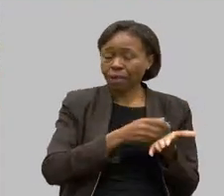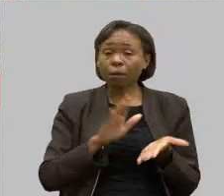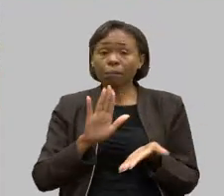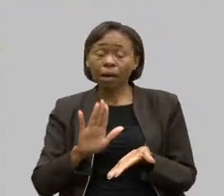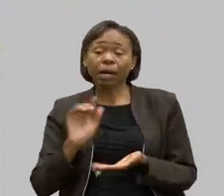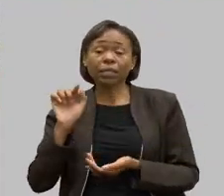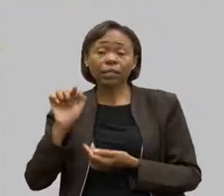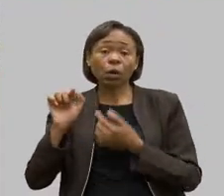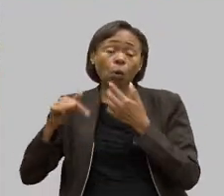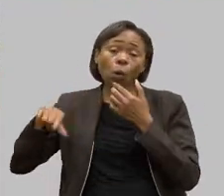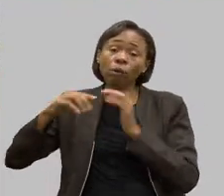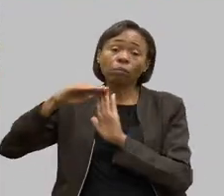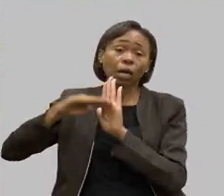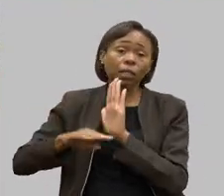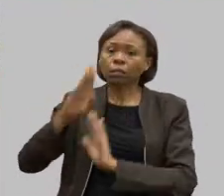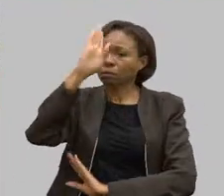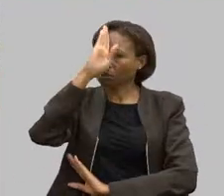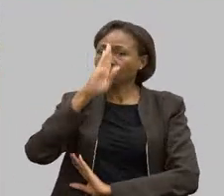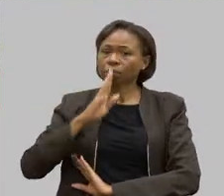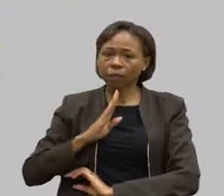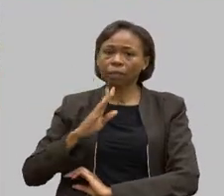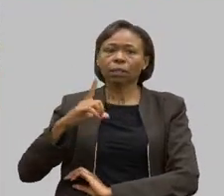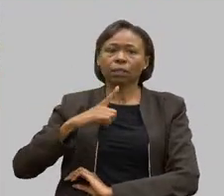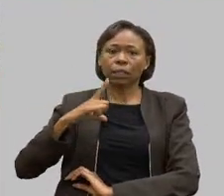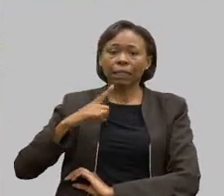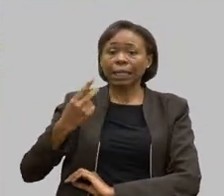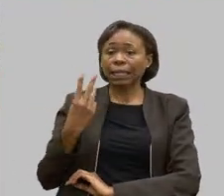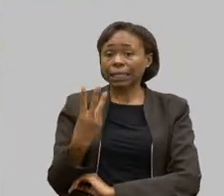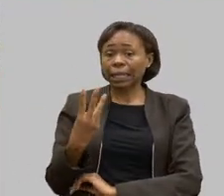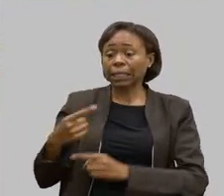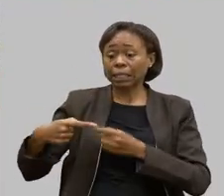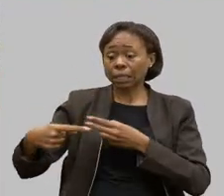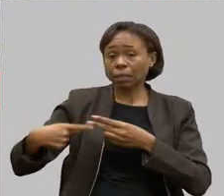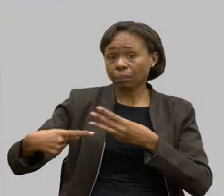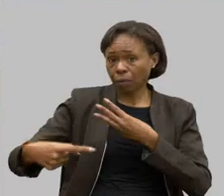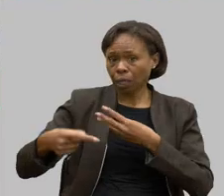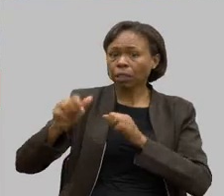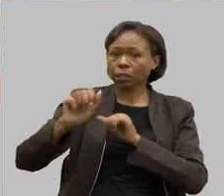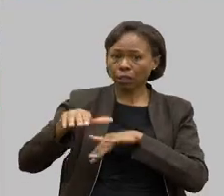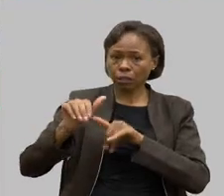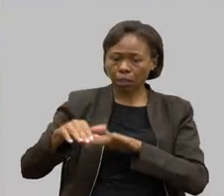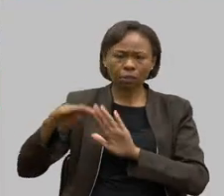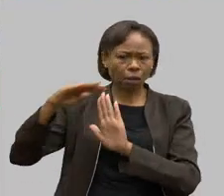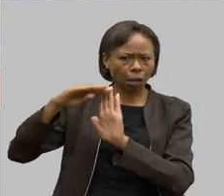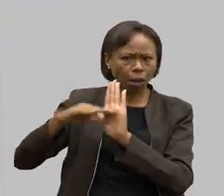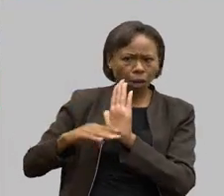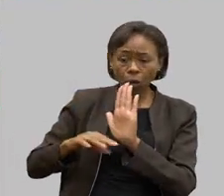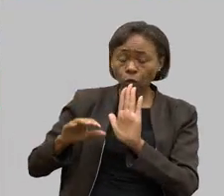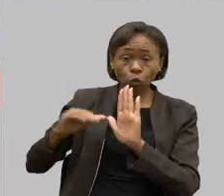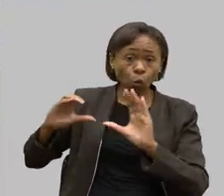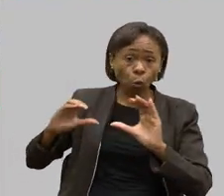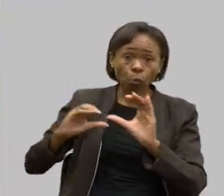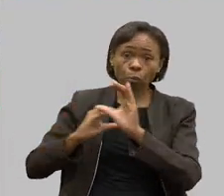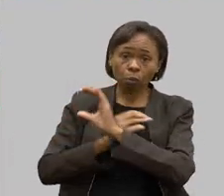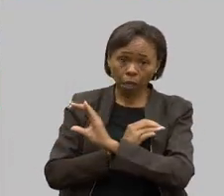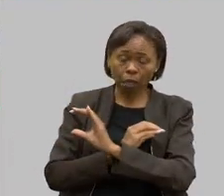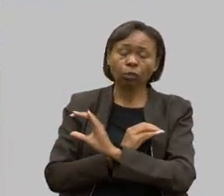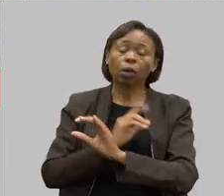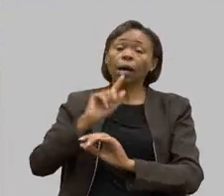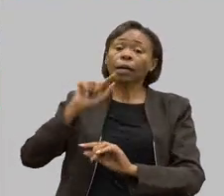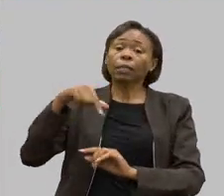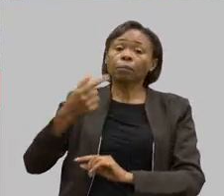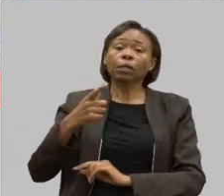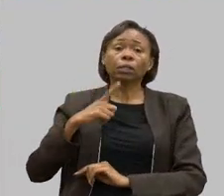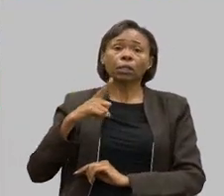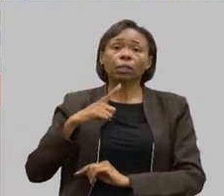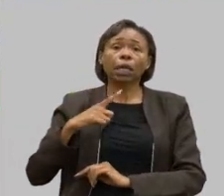culturais de Belo Horizonte durante praticamente três semanas de setembro. Ali tem o programa completo. No QR Code, vai para o site, tem o programa em